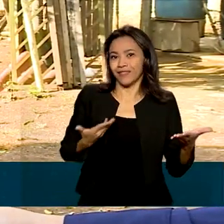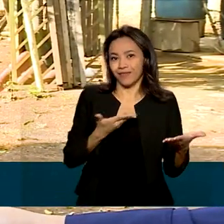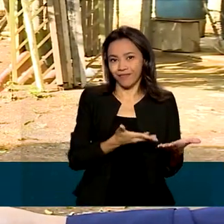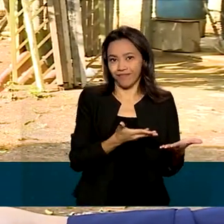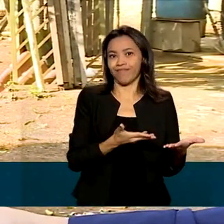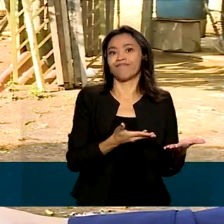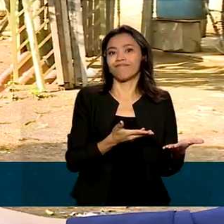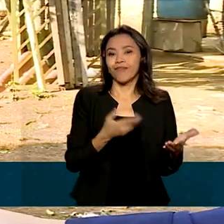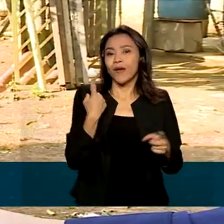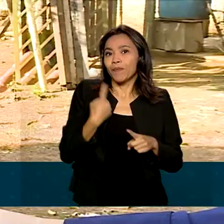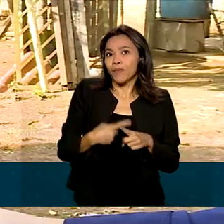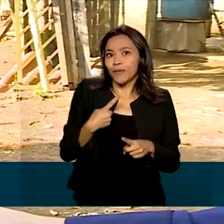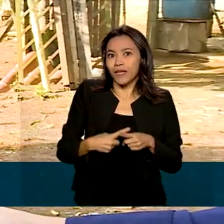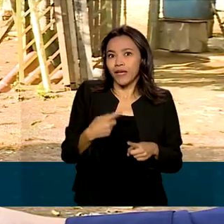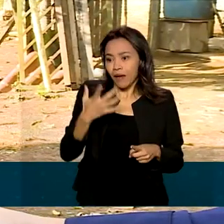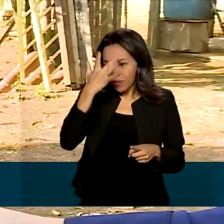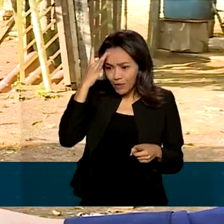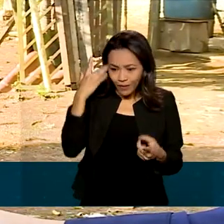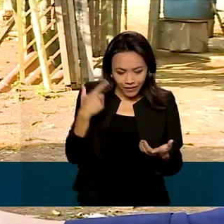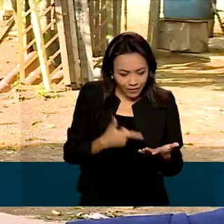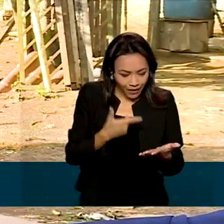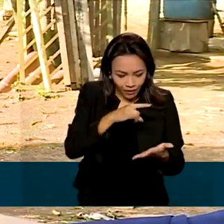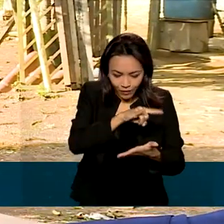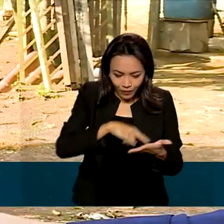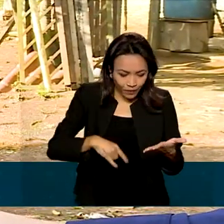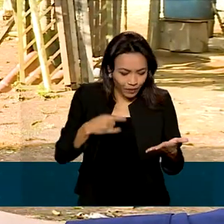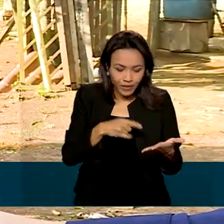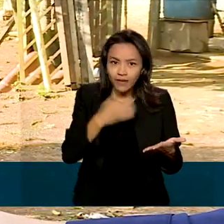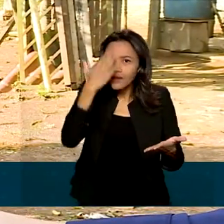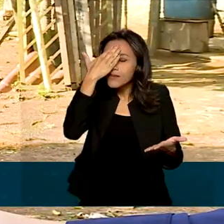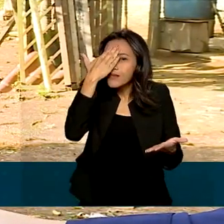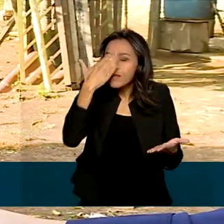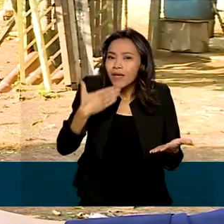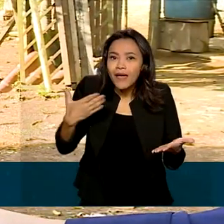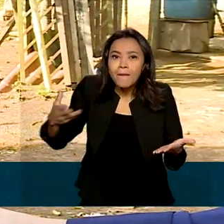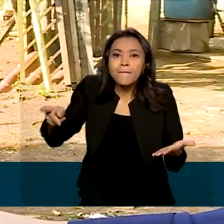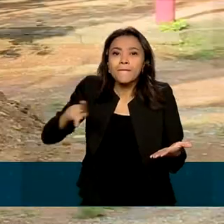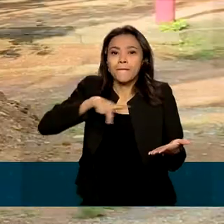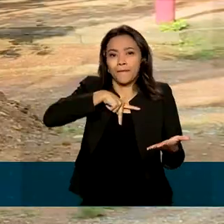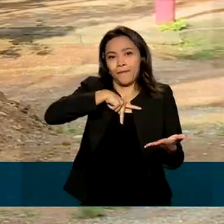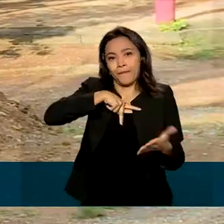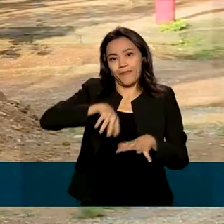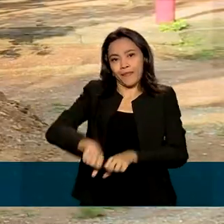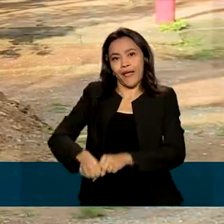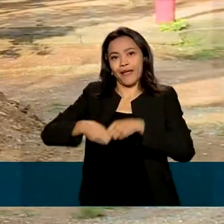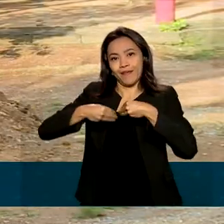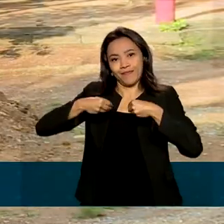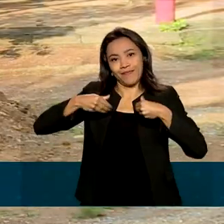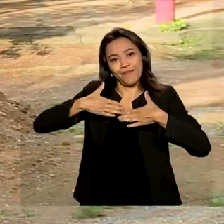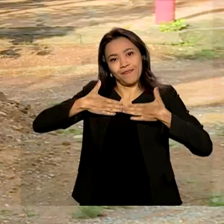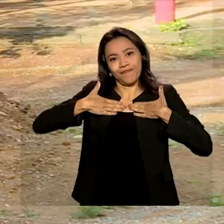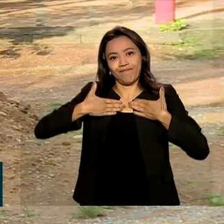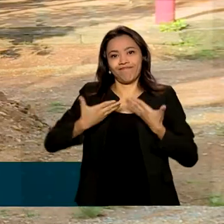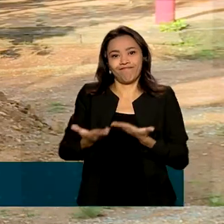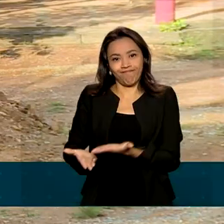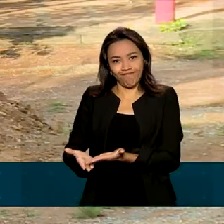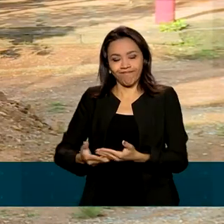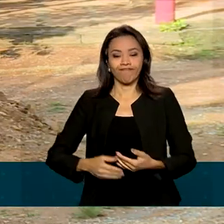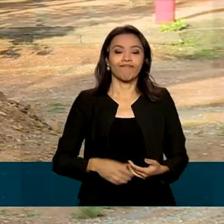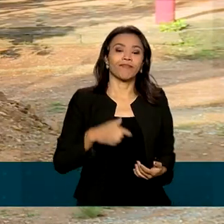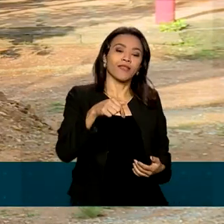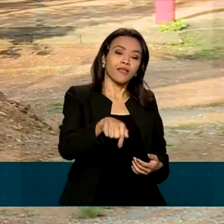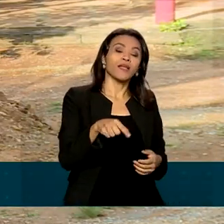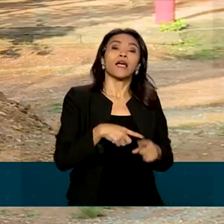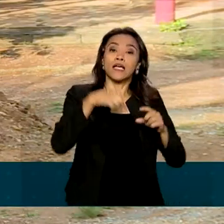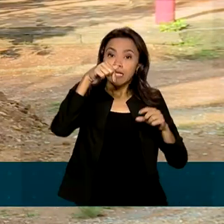a pessoa está com o título na mão, é saber que a terra é sua agora, né? De 2019 a março deste